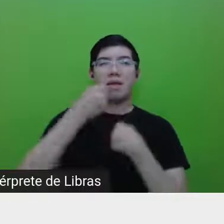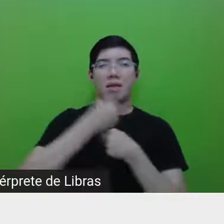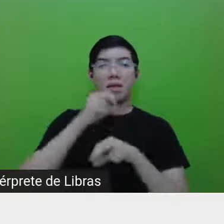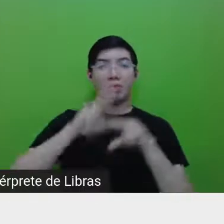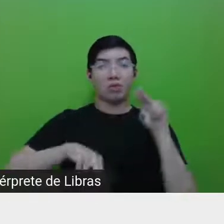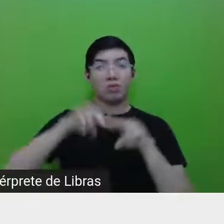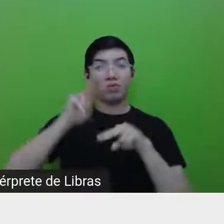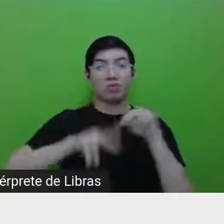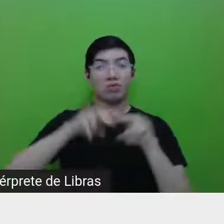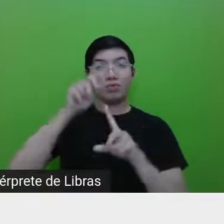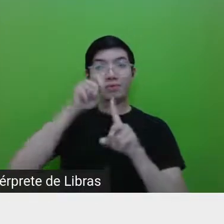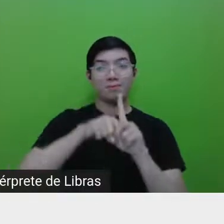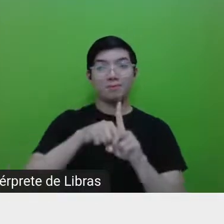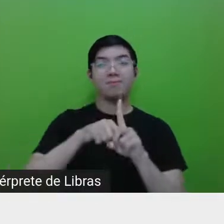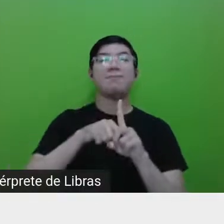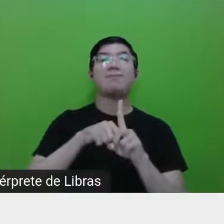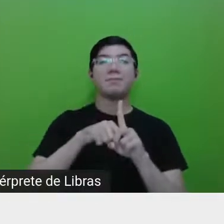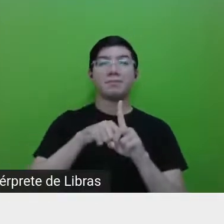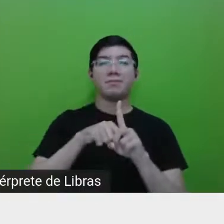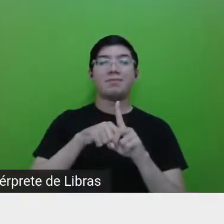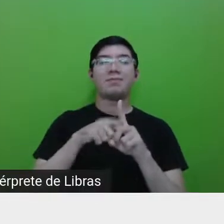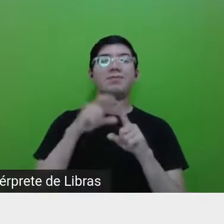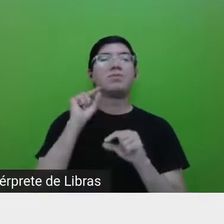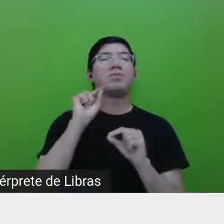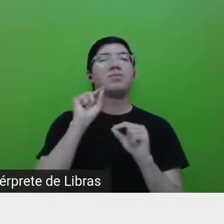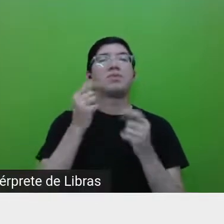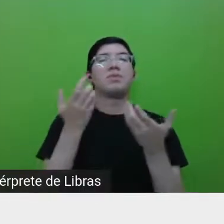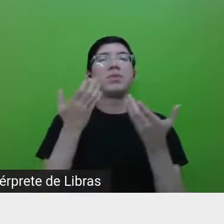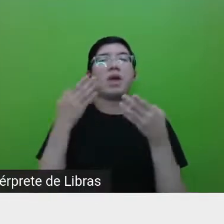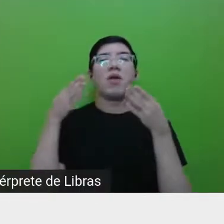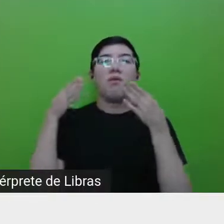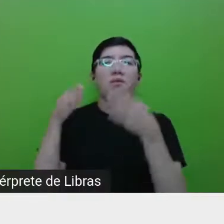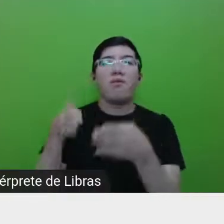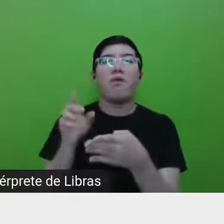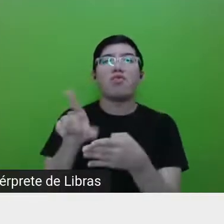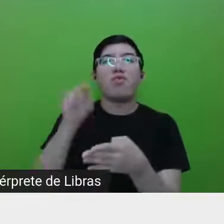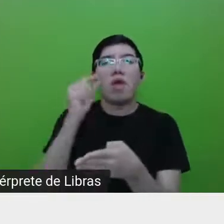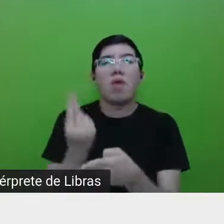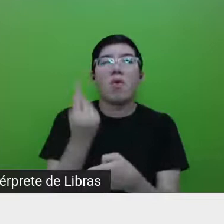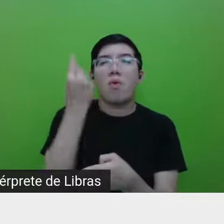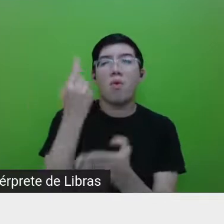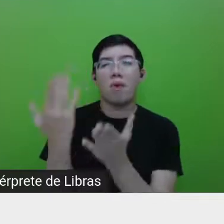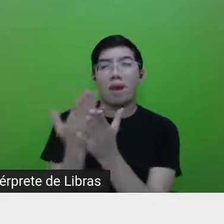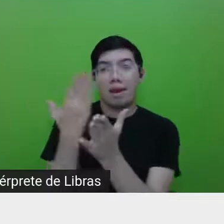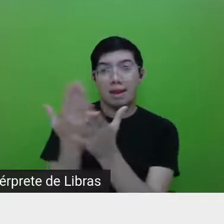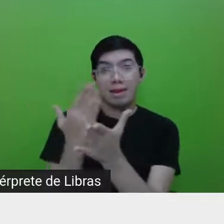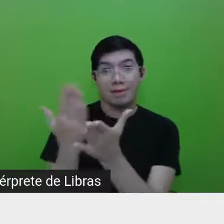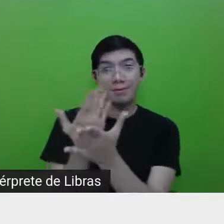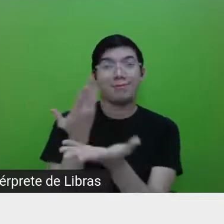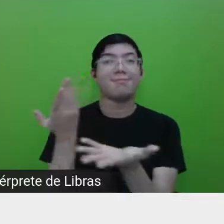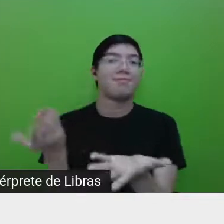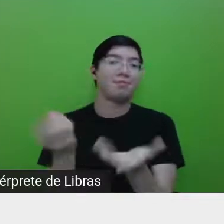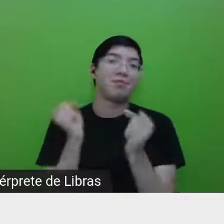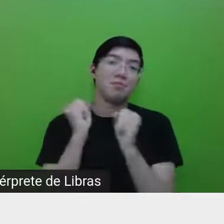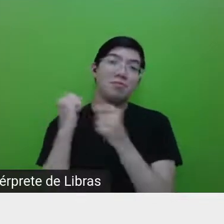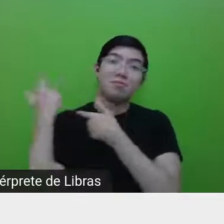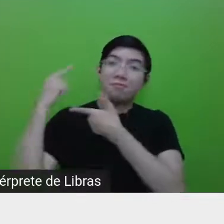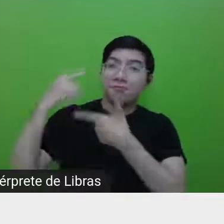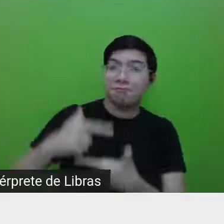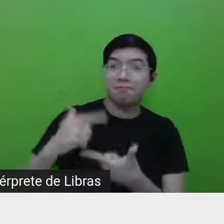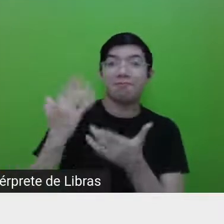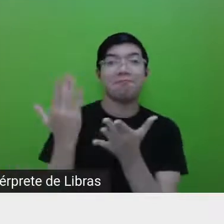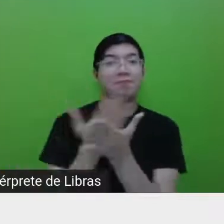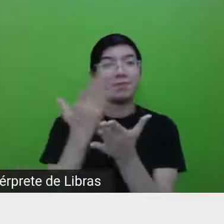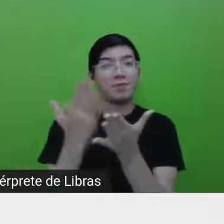ele traz um enfoque para um livro específico, que seja ele um clássico ou um livro que tem